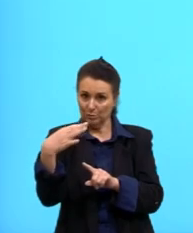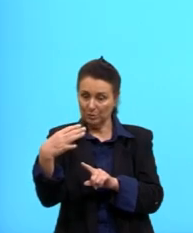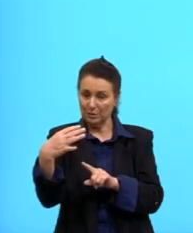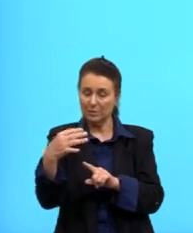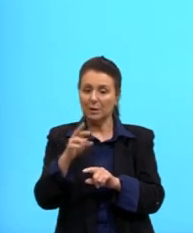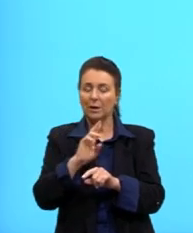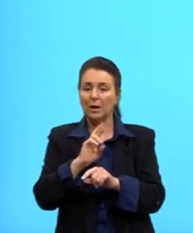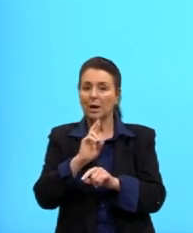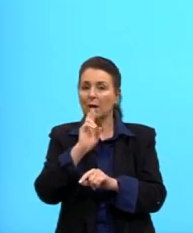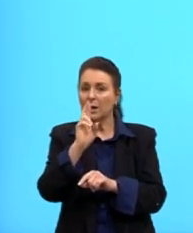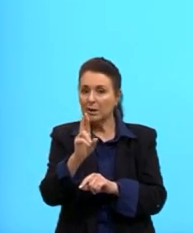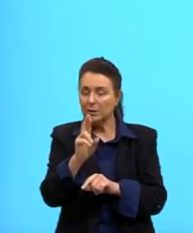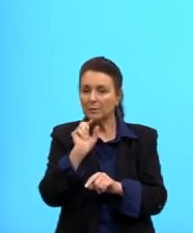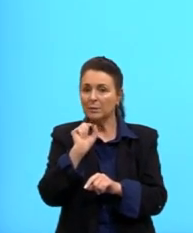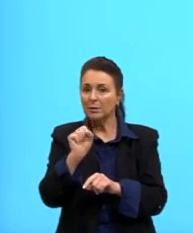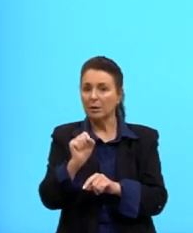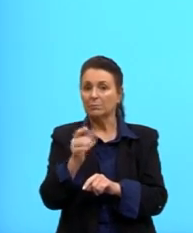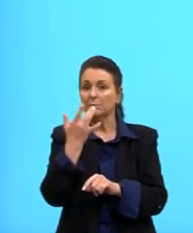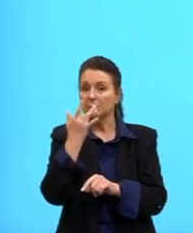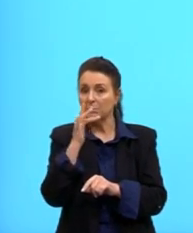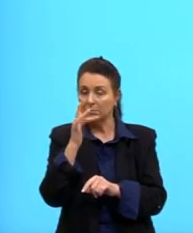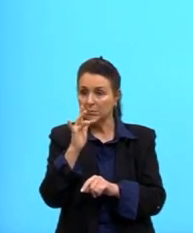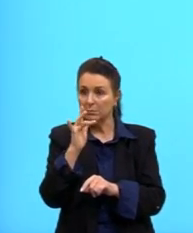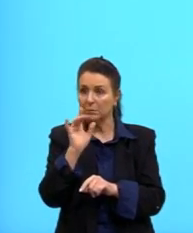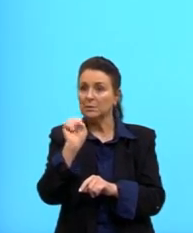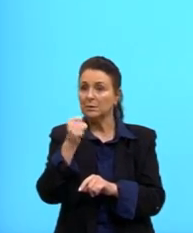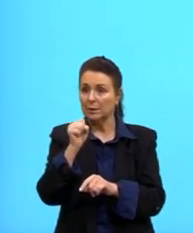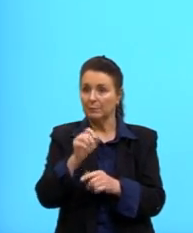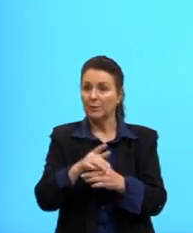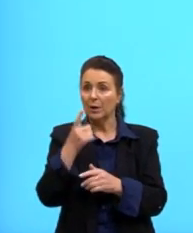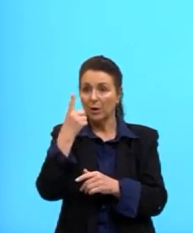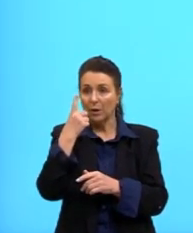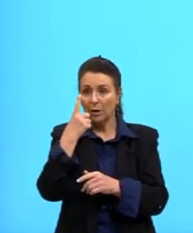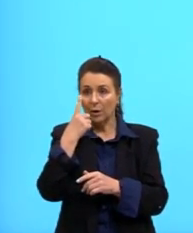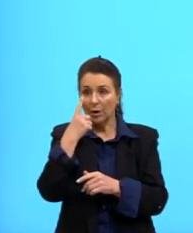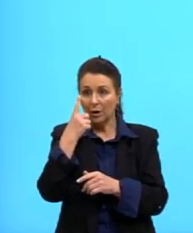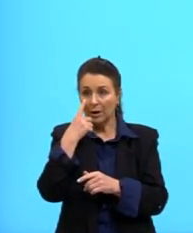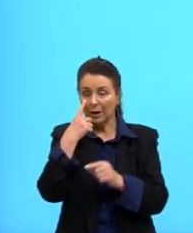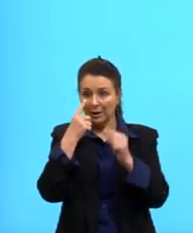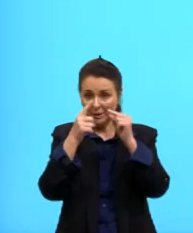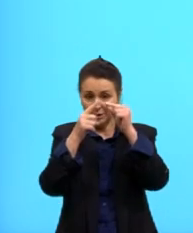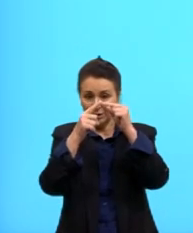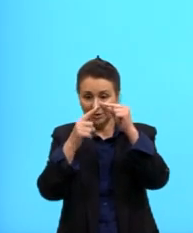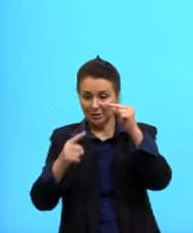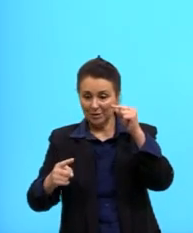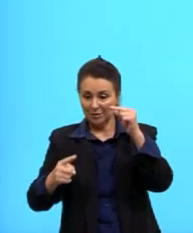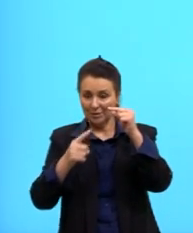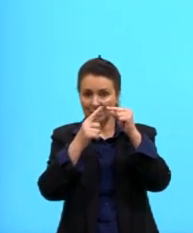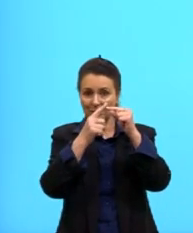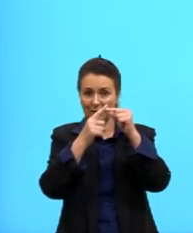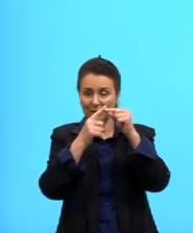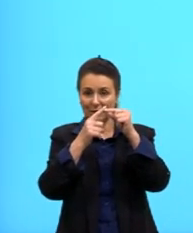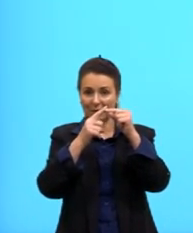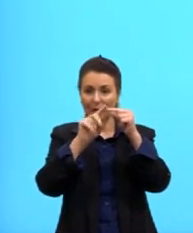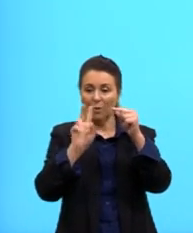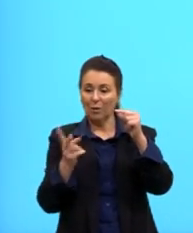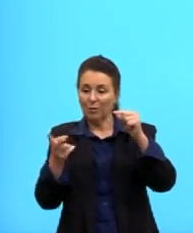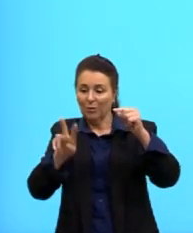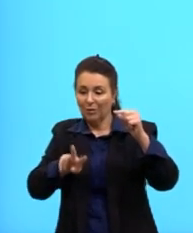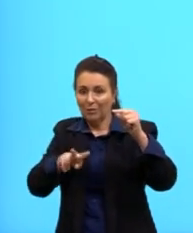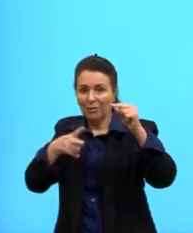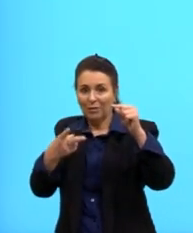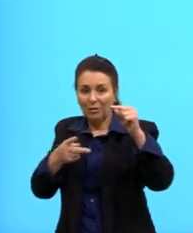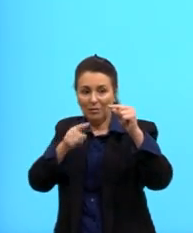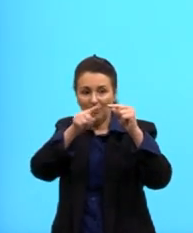resultante vai ser a cor branca. Sim, gente, ó, elas estão em forma oposta no meu desenho,